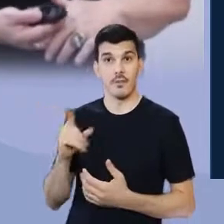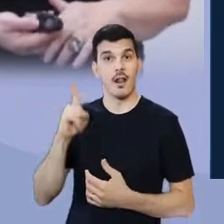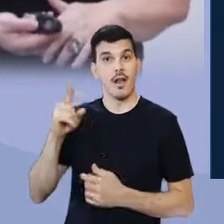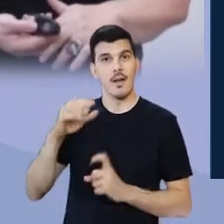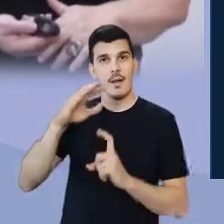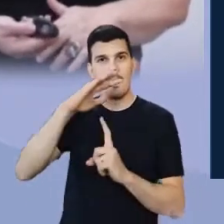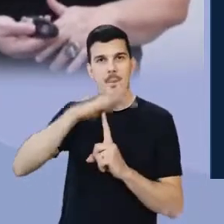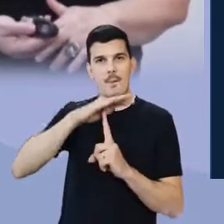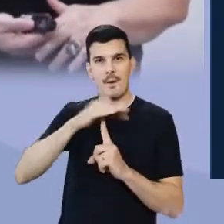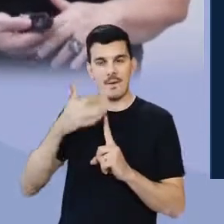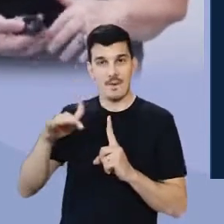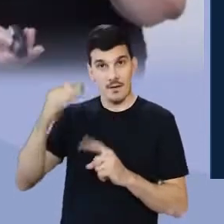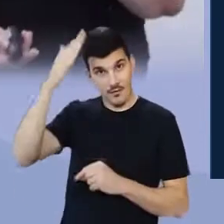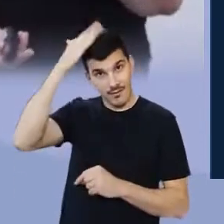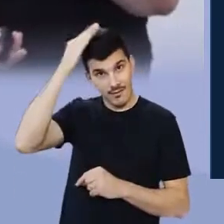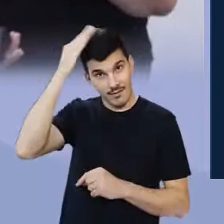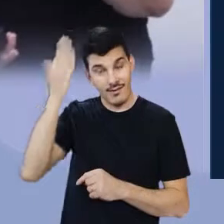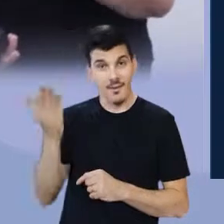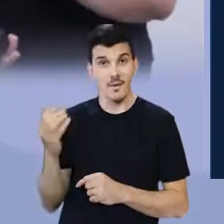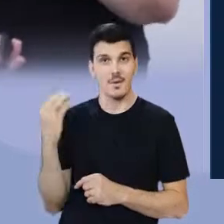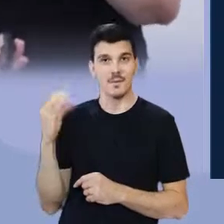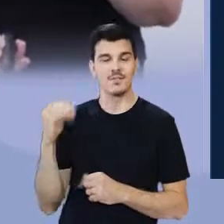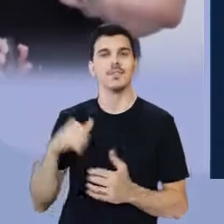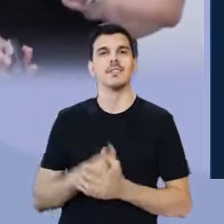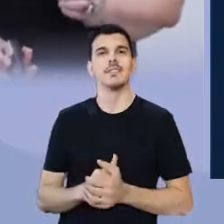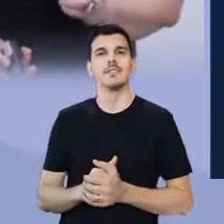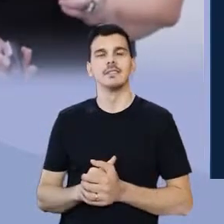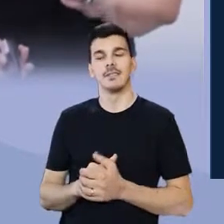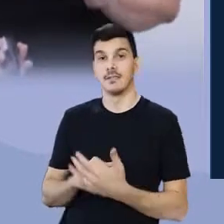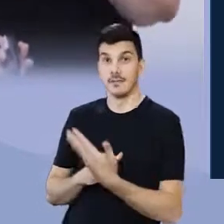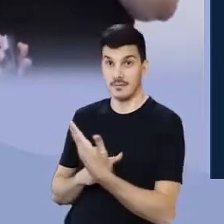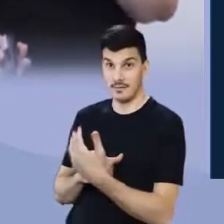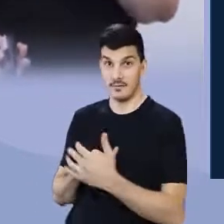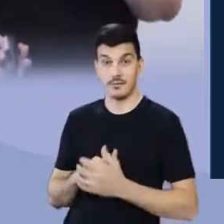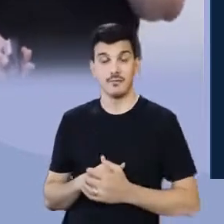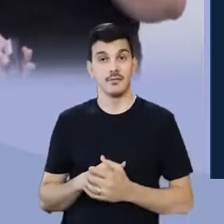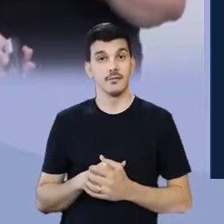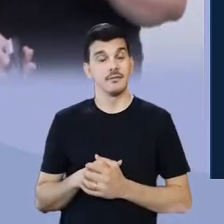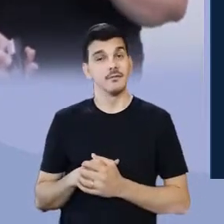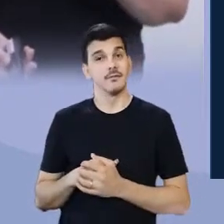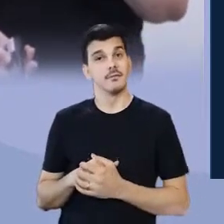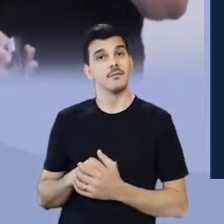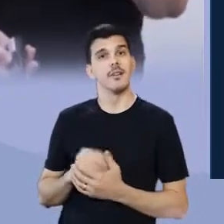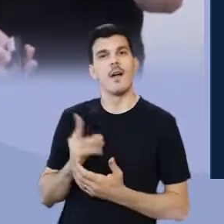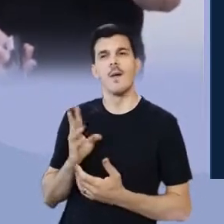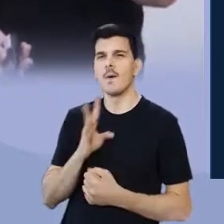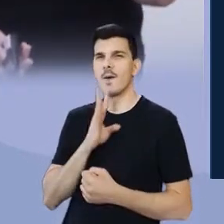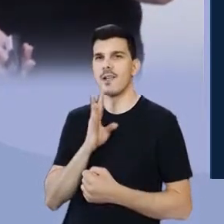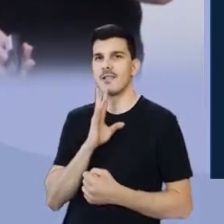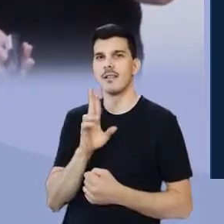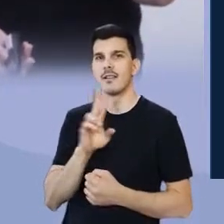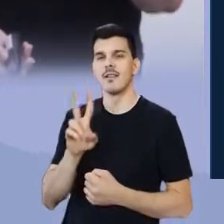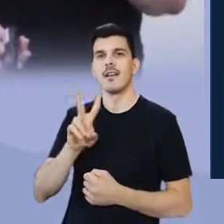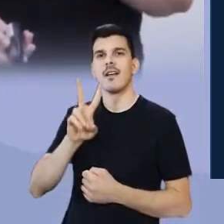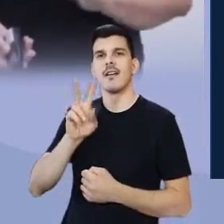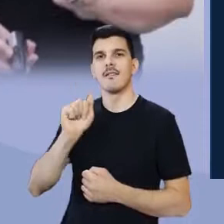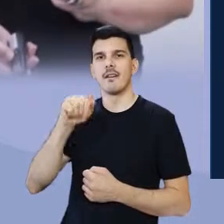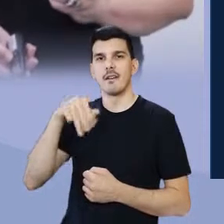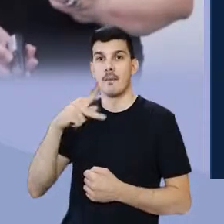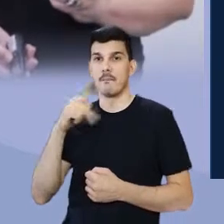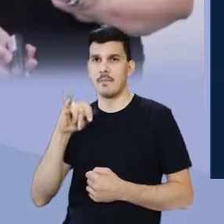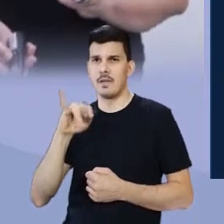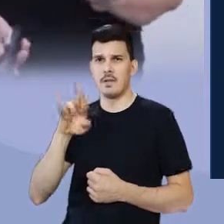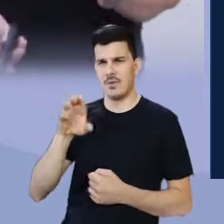Curitiba, de maneira curiosa, ele é chamado de vampiro.